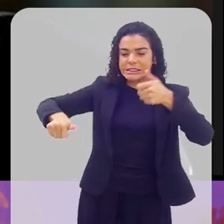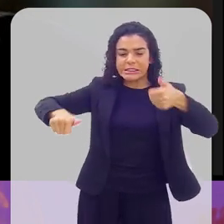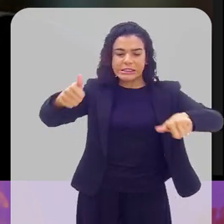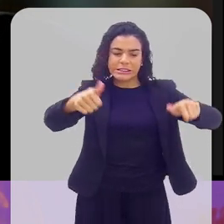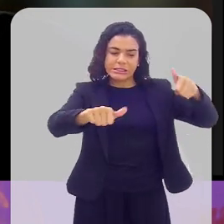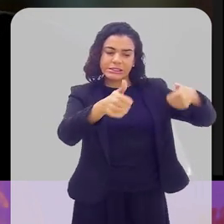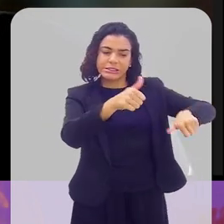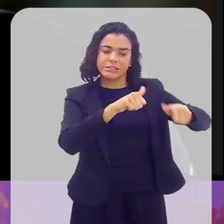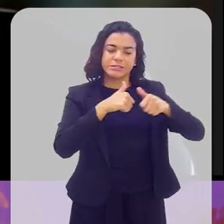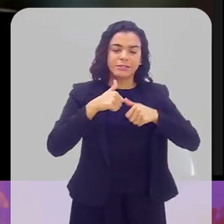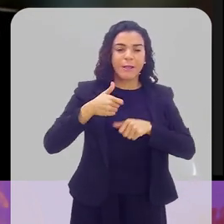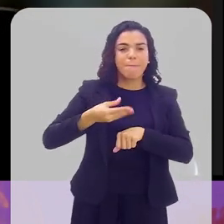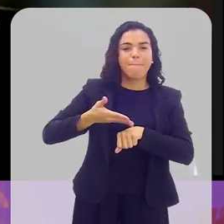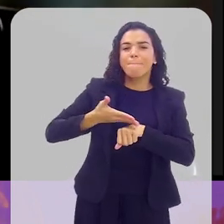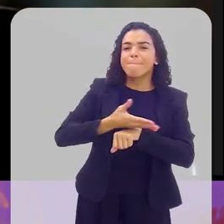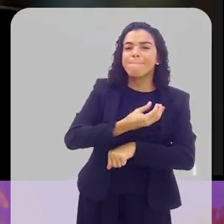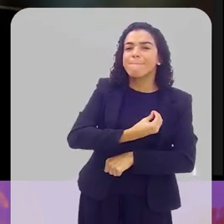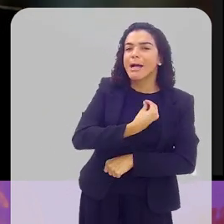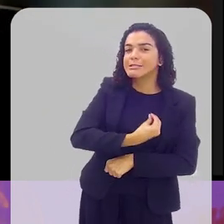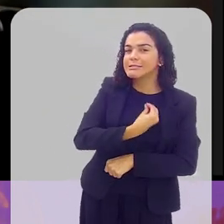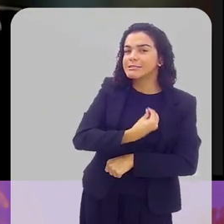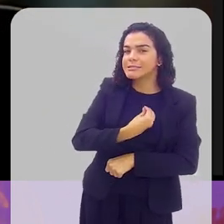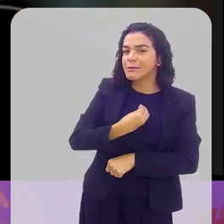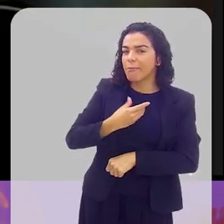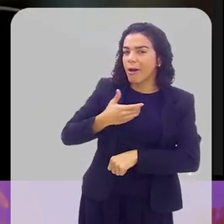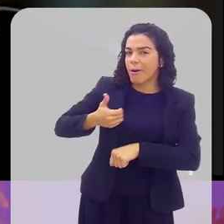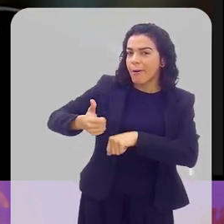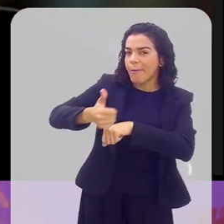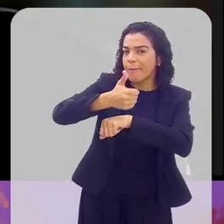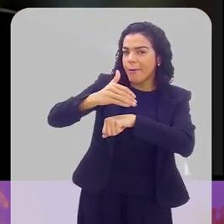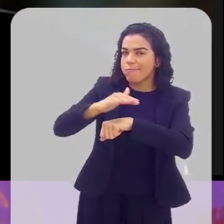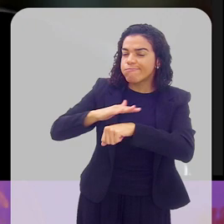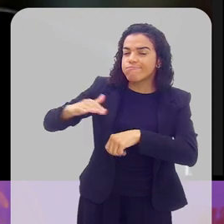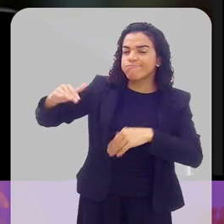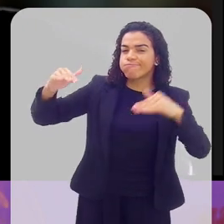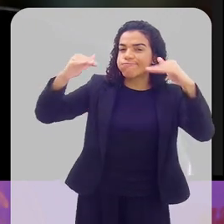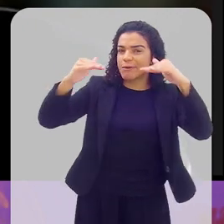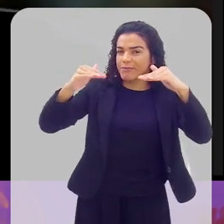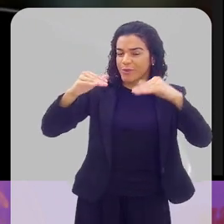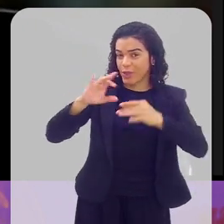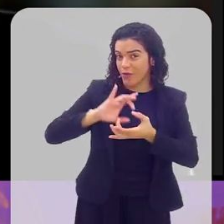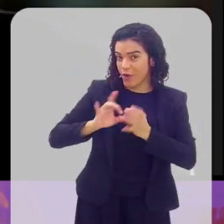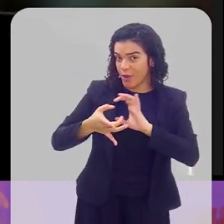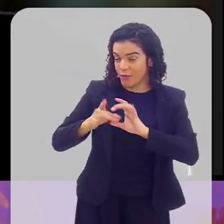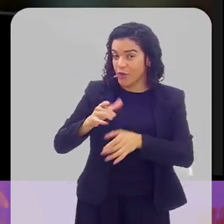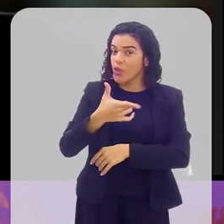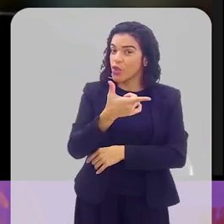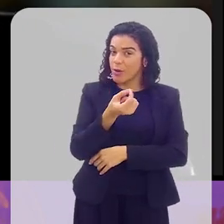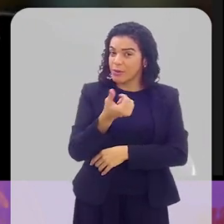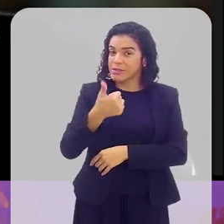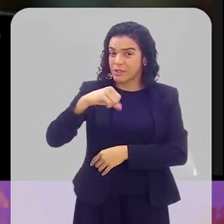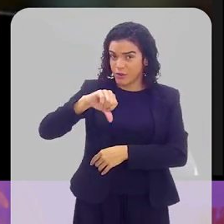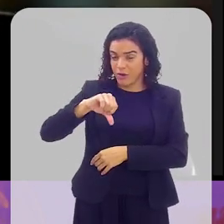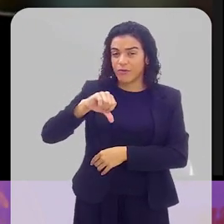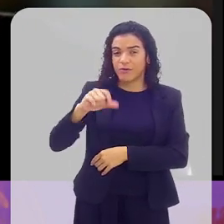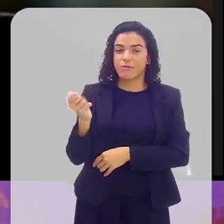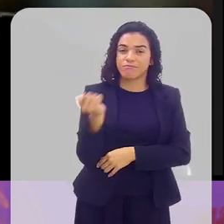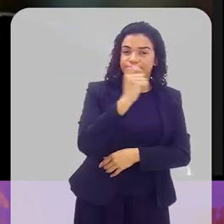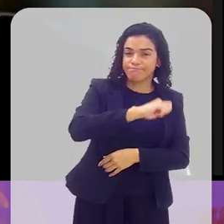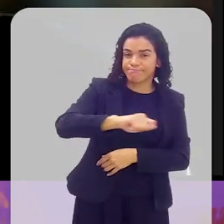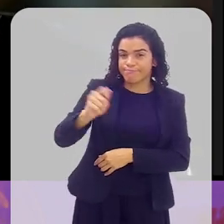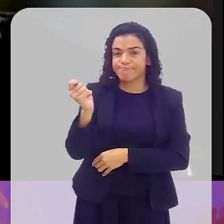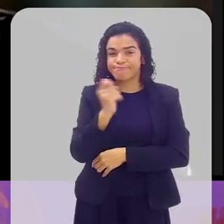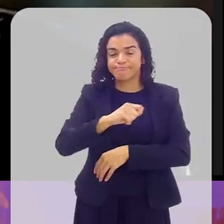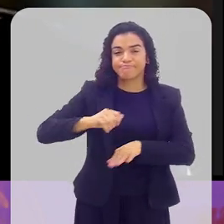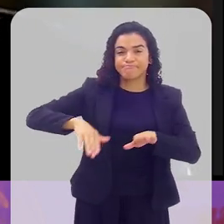ser escolhidos como olímpicos, e já participam de uma organização de nível olímpico. E o pit tênis participou em 2019. E a gente foi